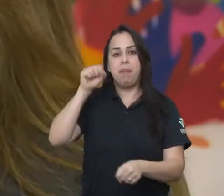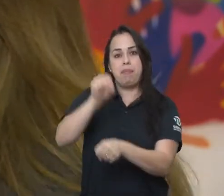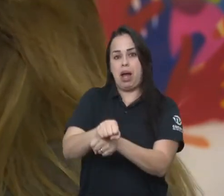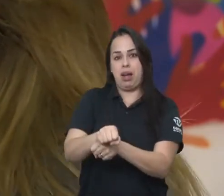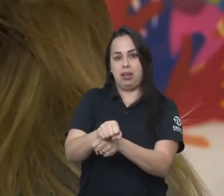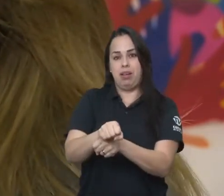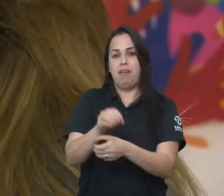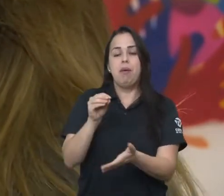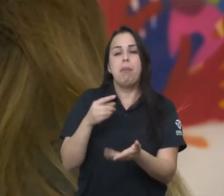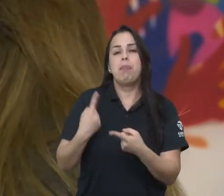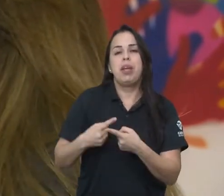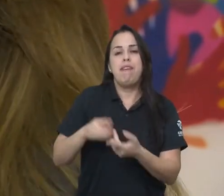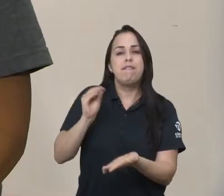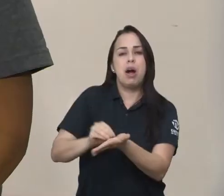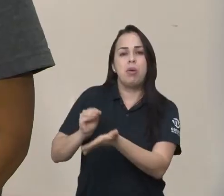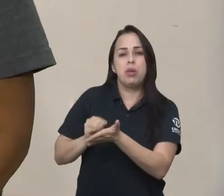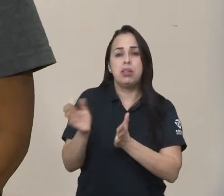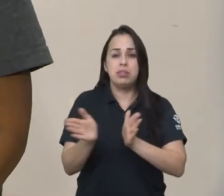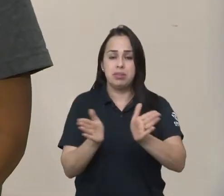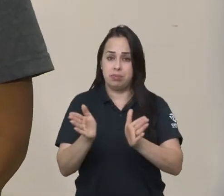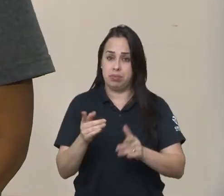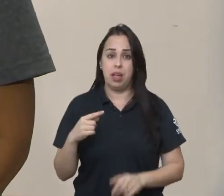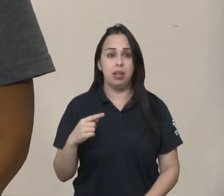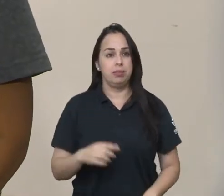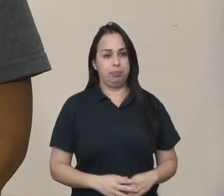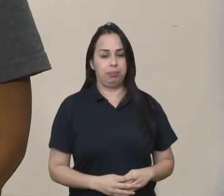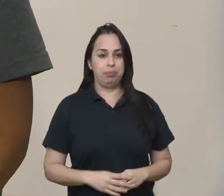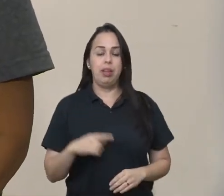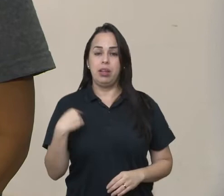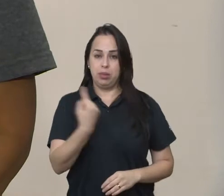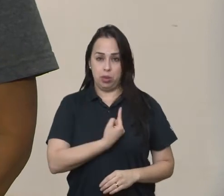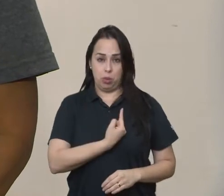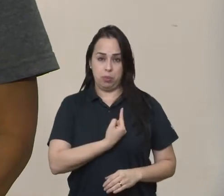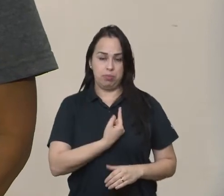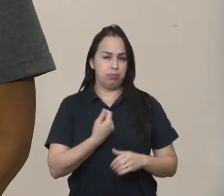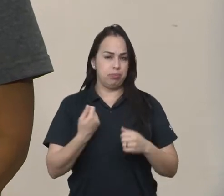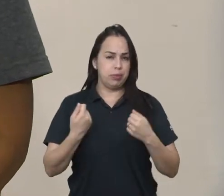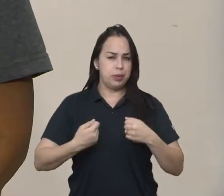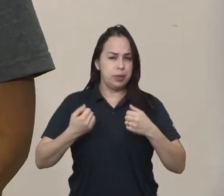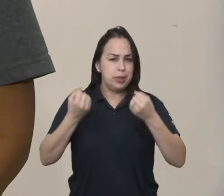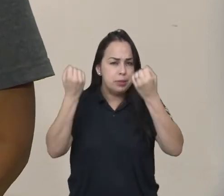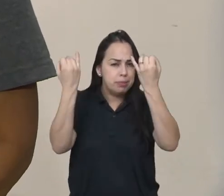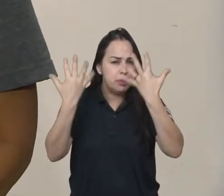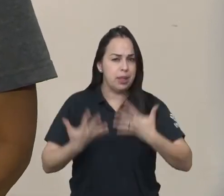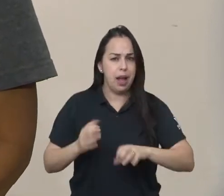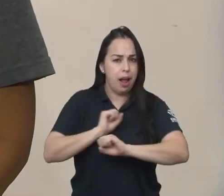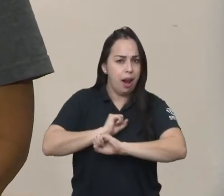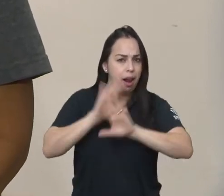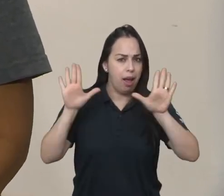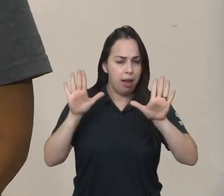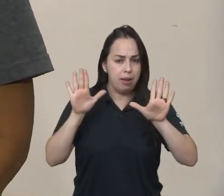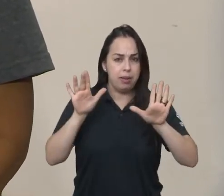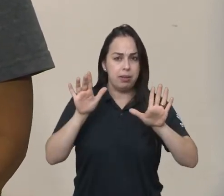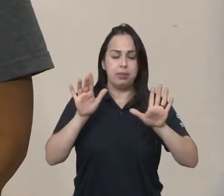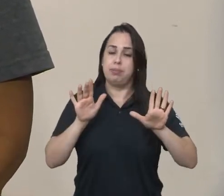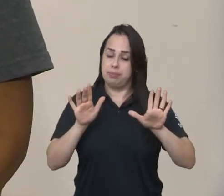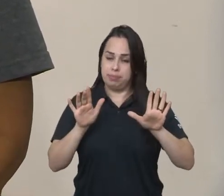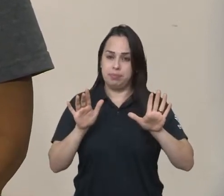pela falta de acessibilidade. A gente tem que ter muito claro que para aqueles que estão vivendo nessa situação,